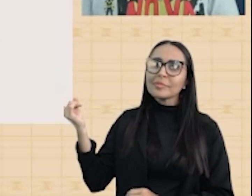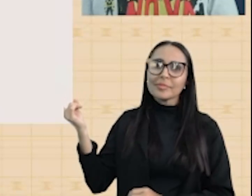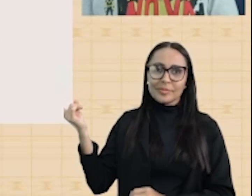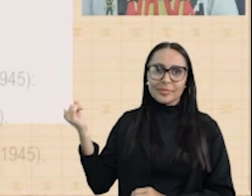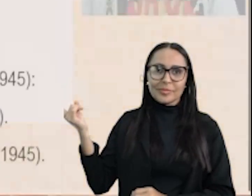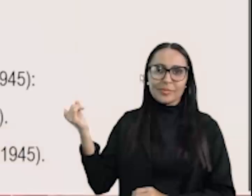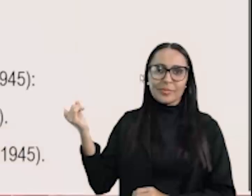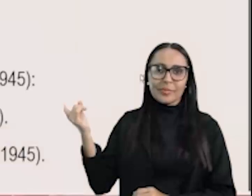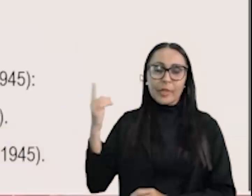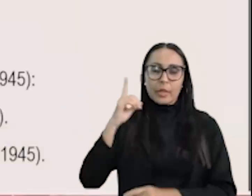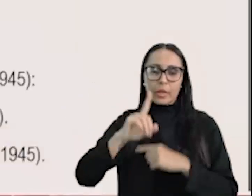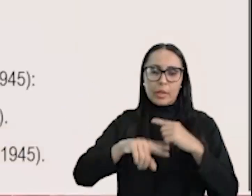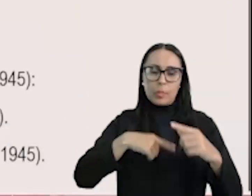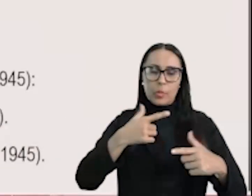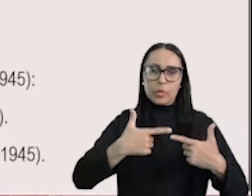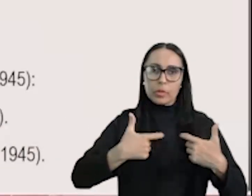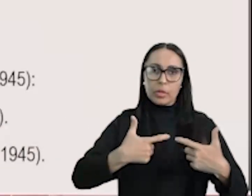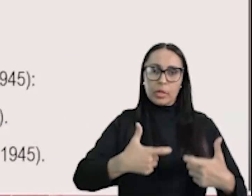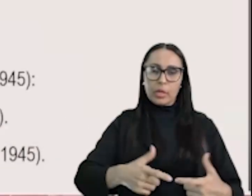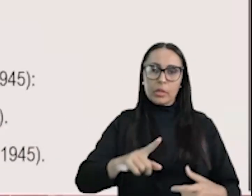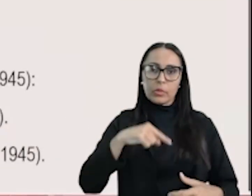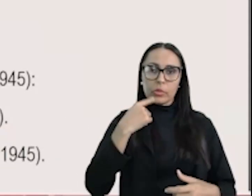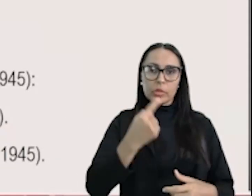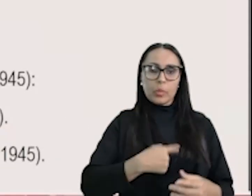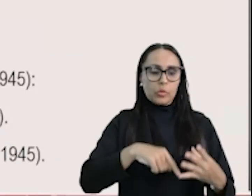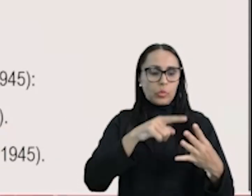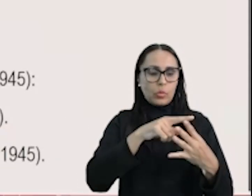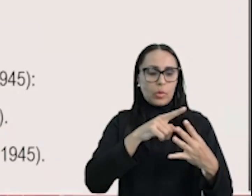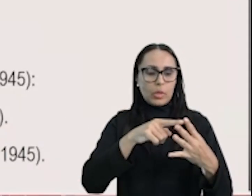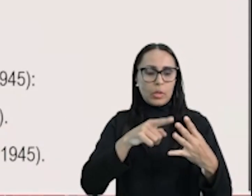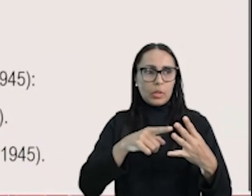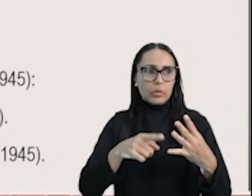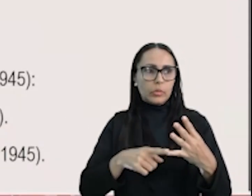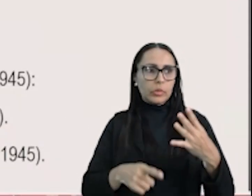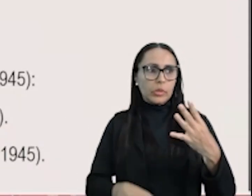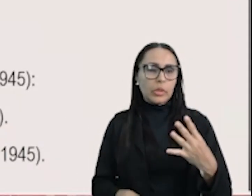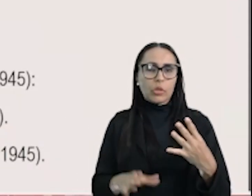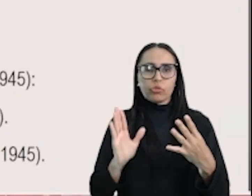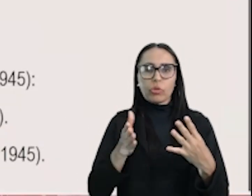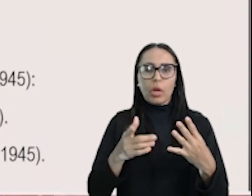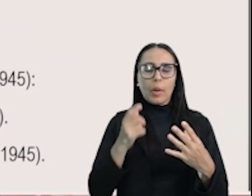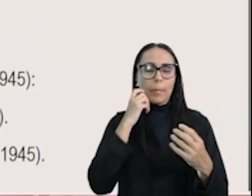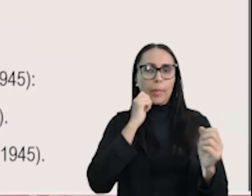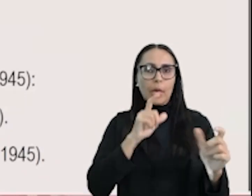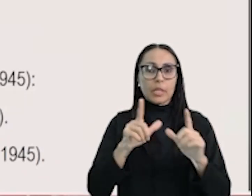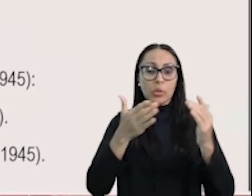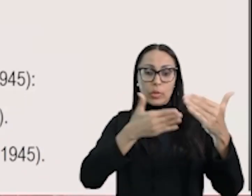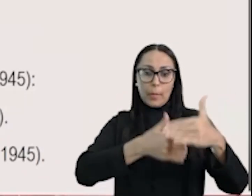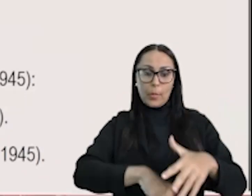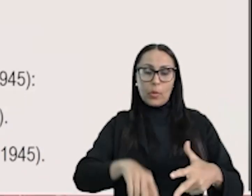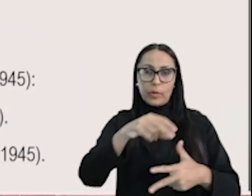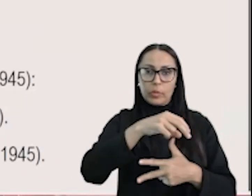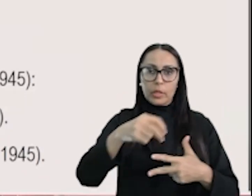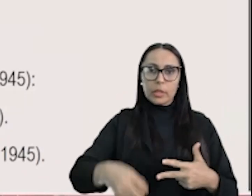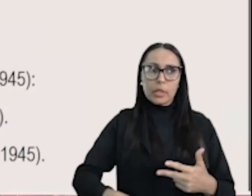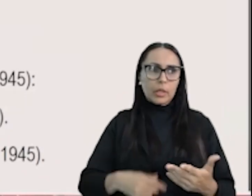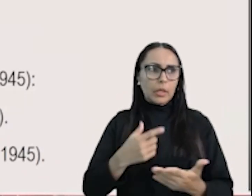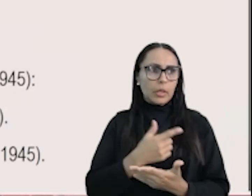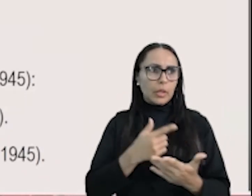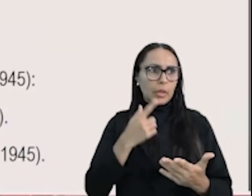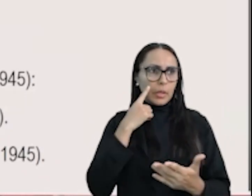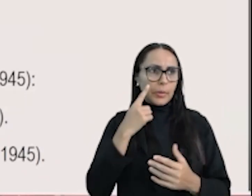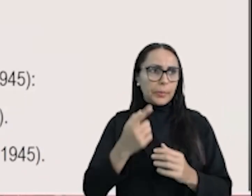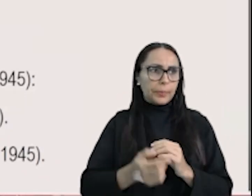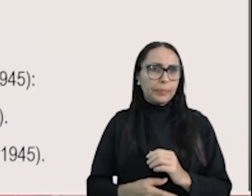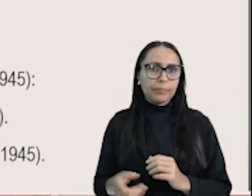Conferências do pós-guerra. Nós temos quatro conferências que já apareceram na prova do Enem. Conferência de